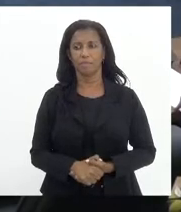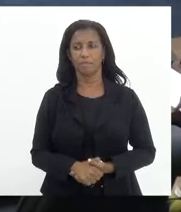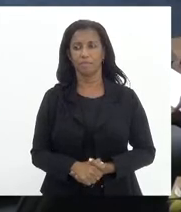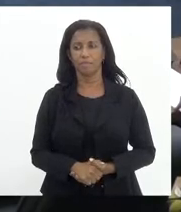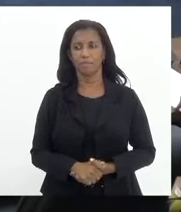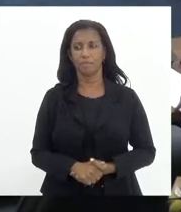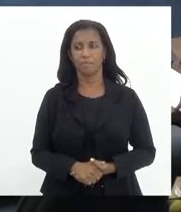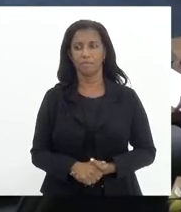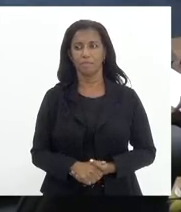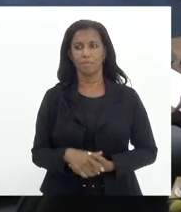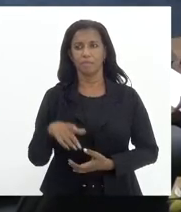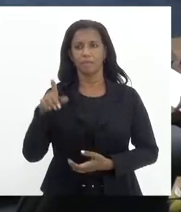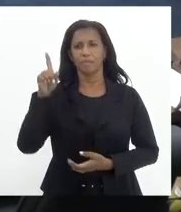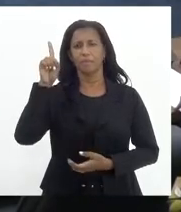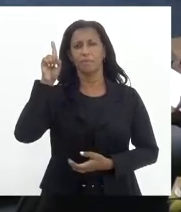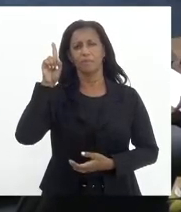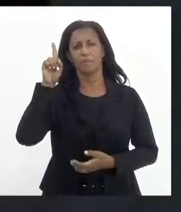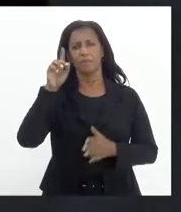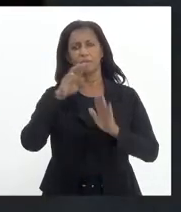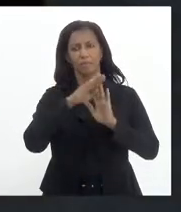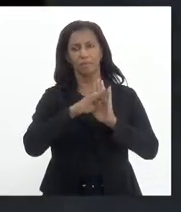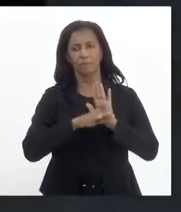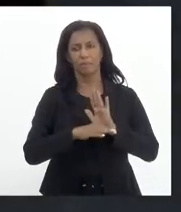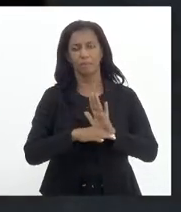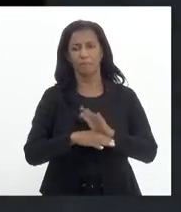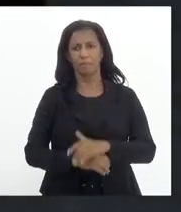Pela ordem, senhor presidente, enquanto o senhor...